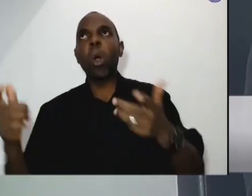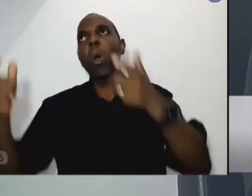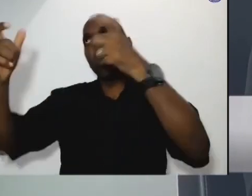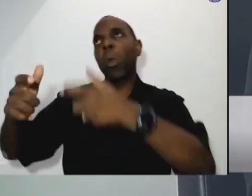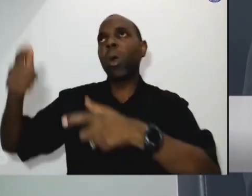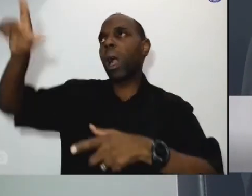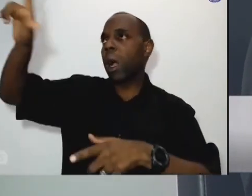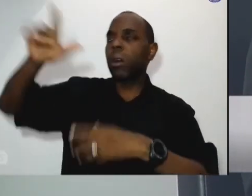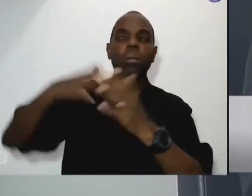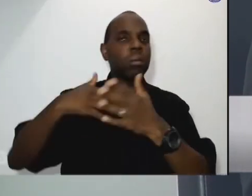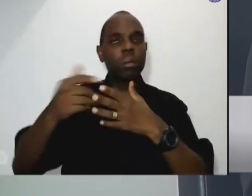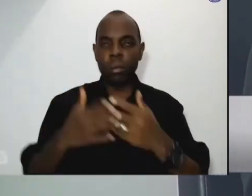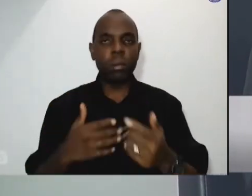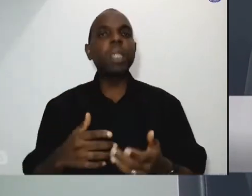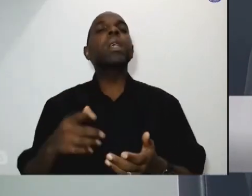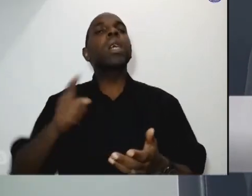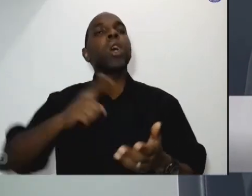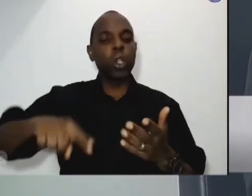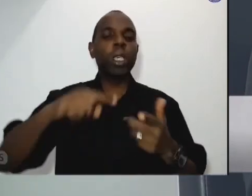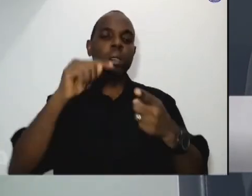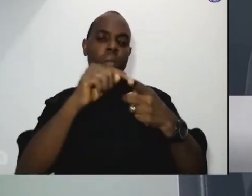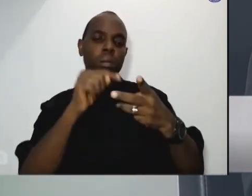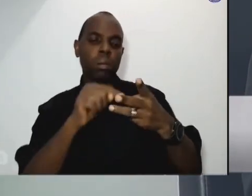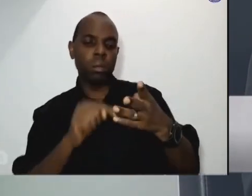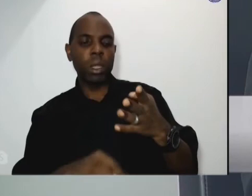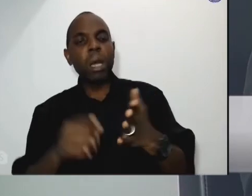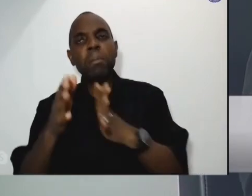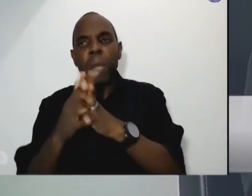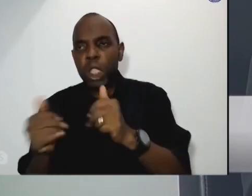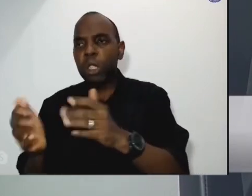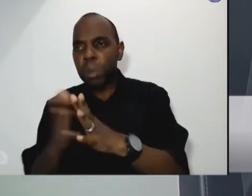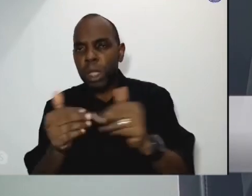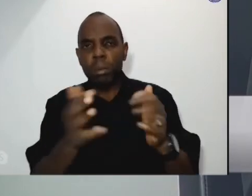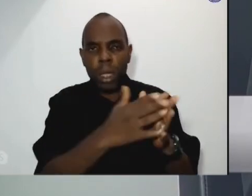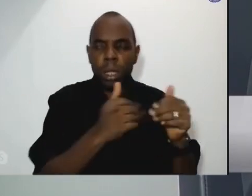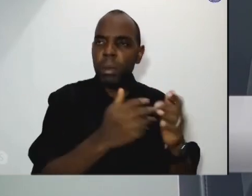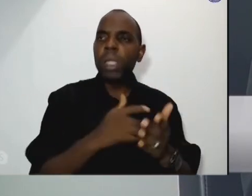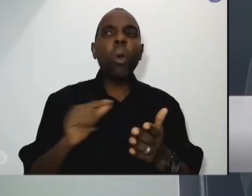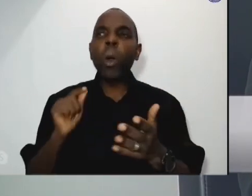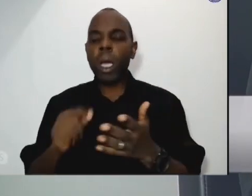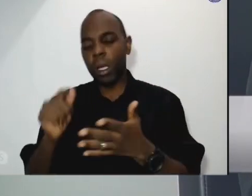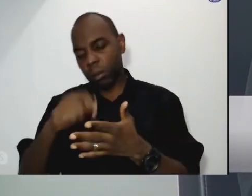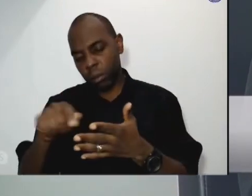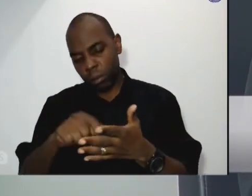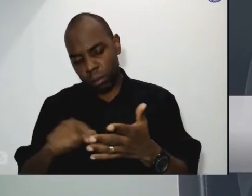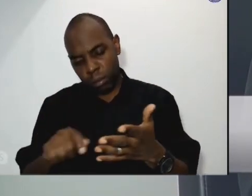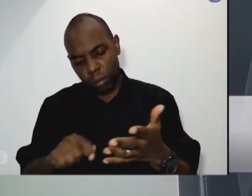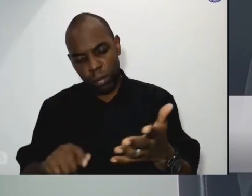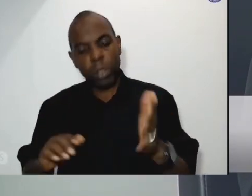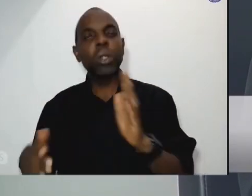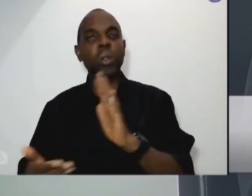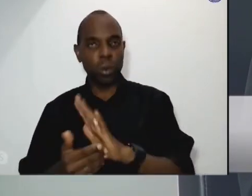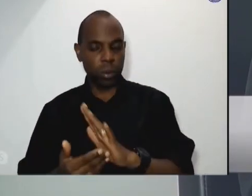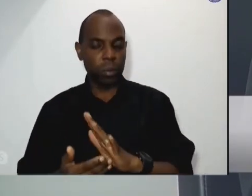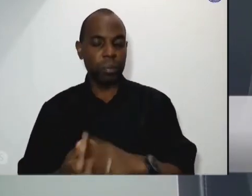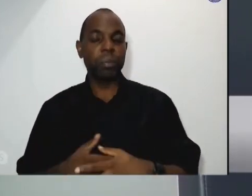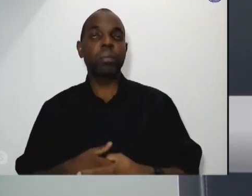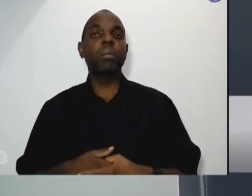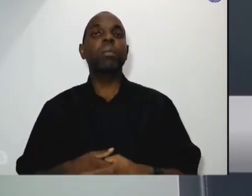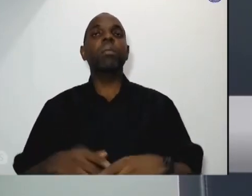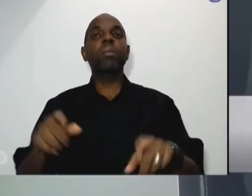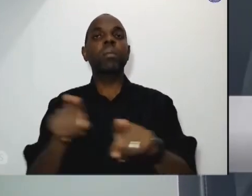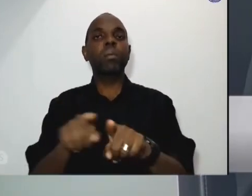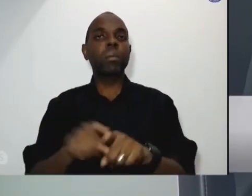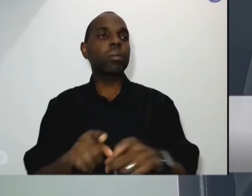pedir reivindicar para que os nossos assistidos tenham mais dignidade quero também citar aqui a presença do Frei